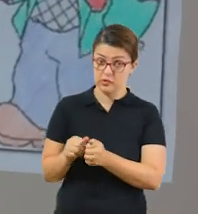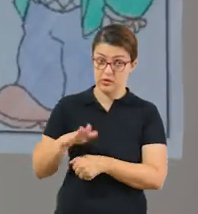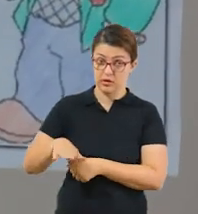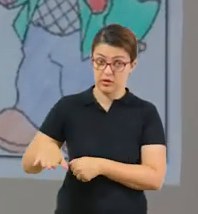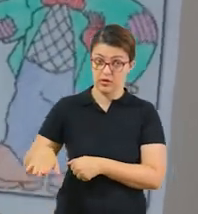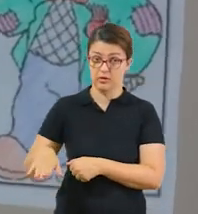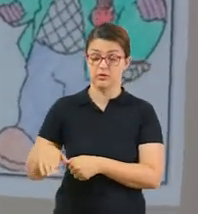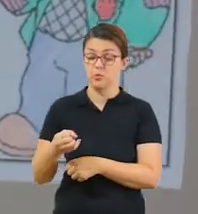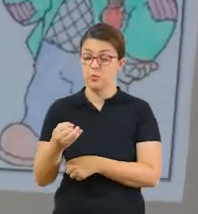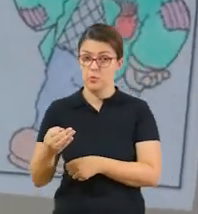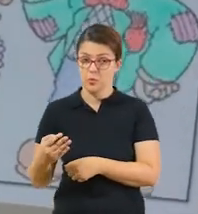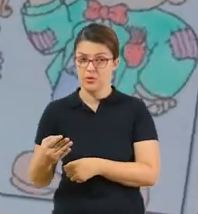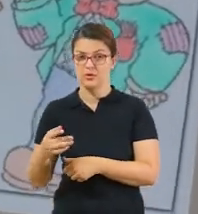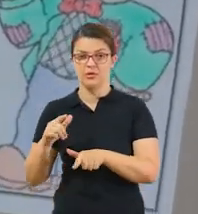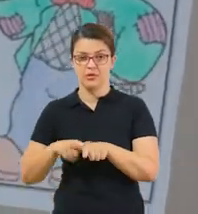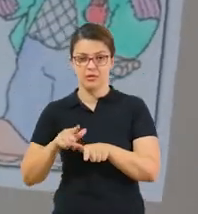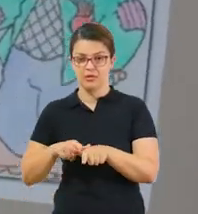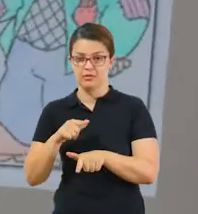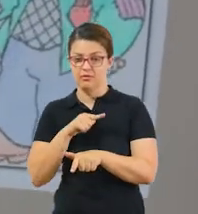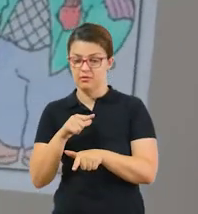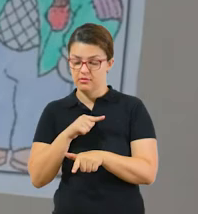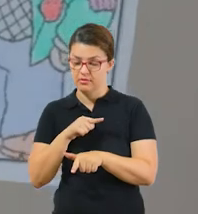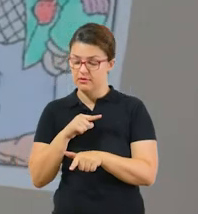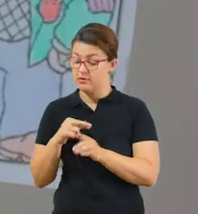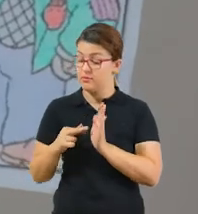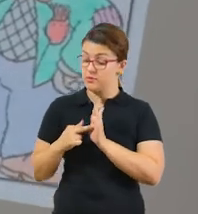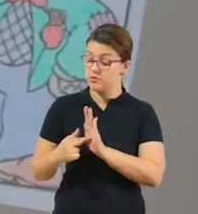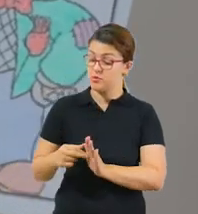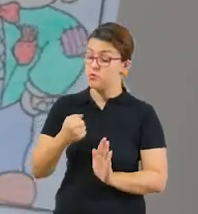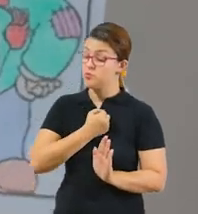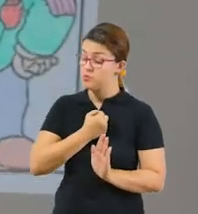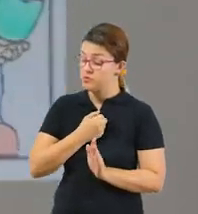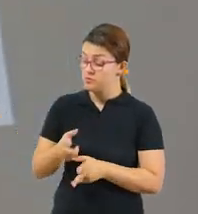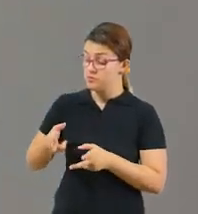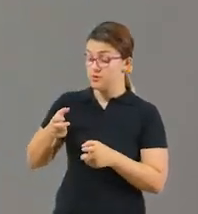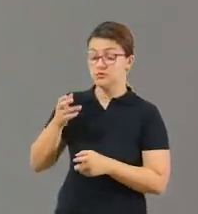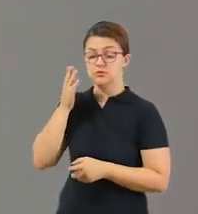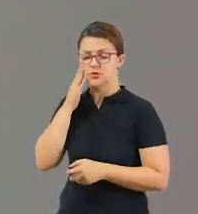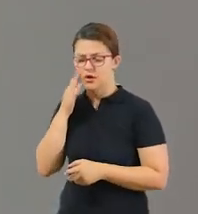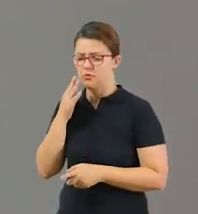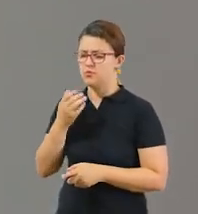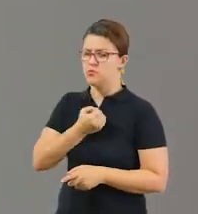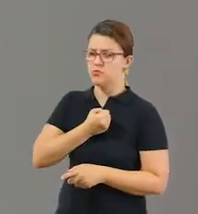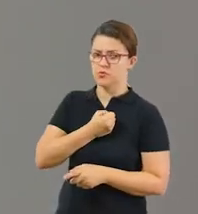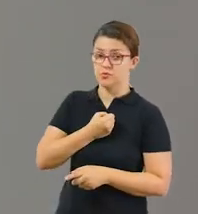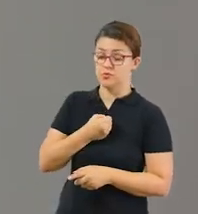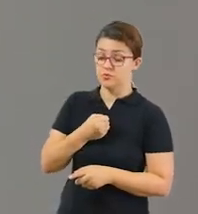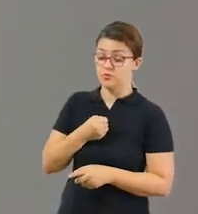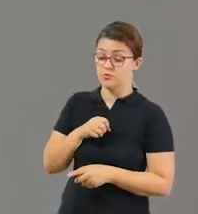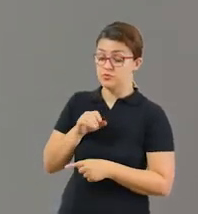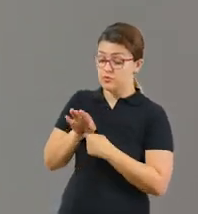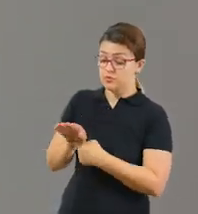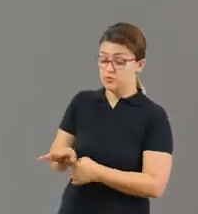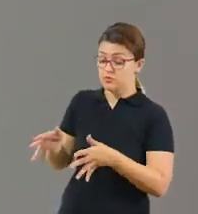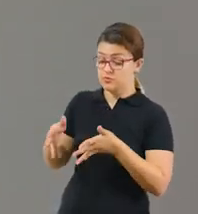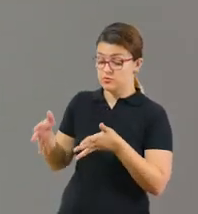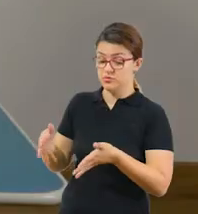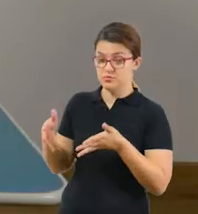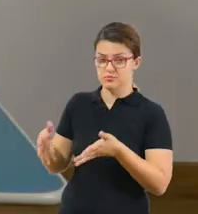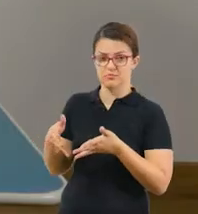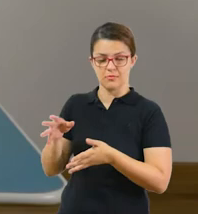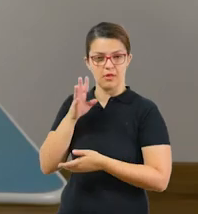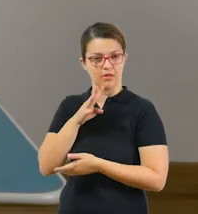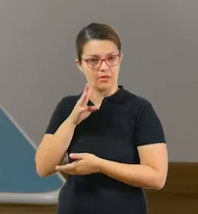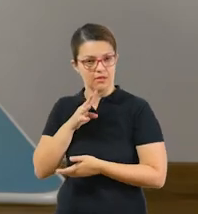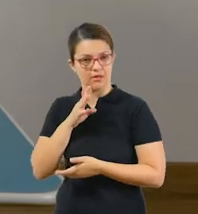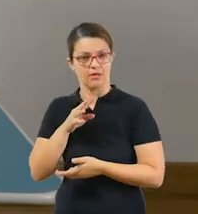Conta junto com a criança e aí pede para ela representar o número, né? Aí você vai perceber se ela já sabe o número ou não e você ajuda a tua